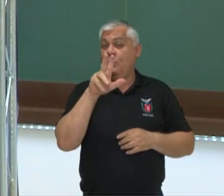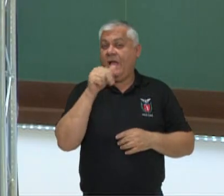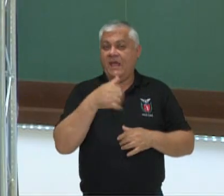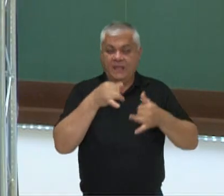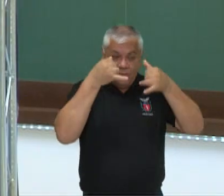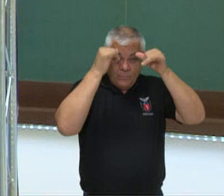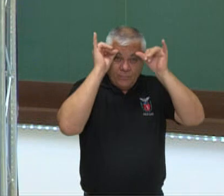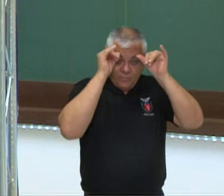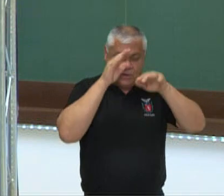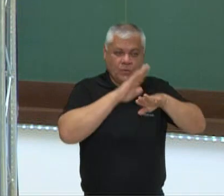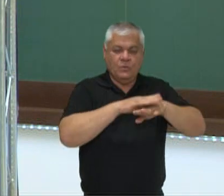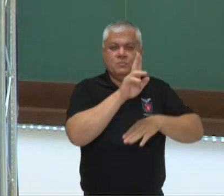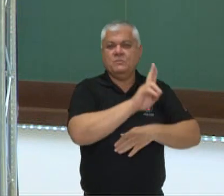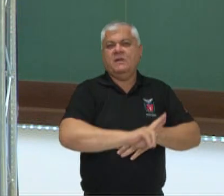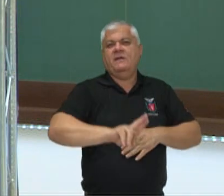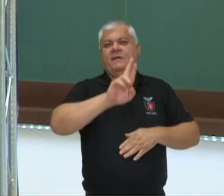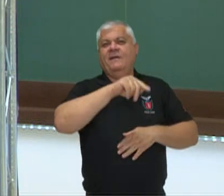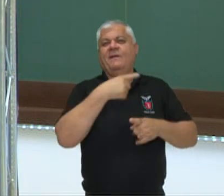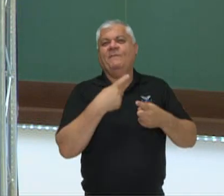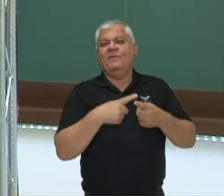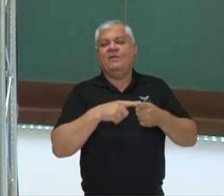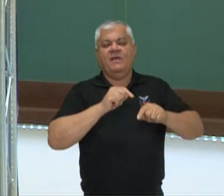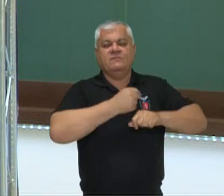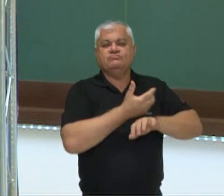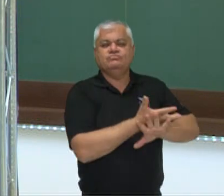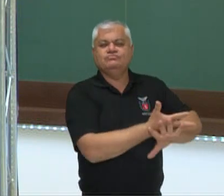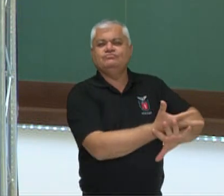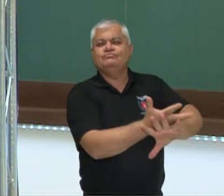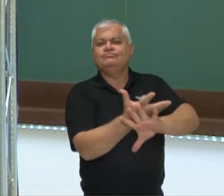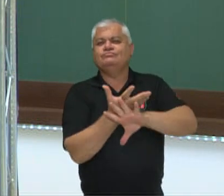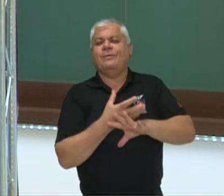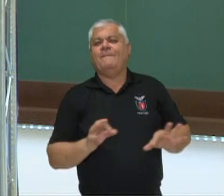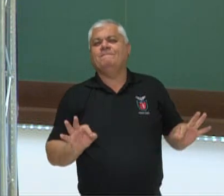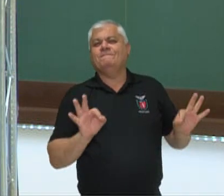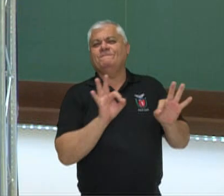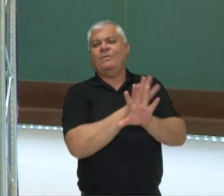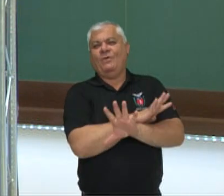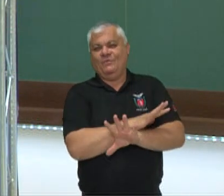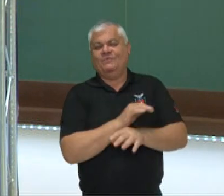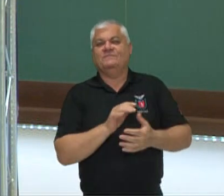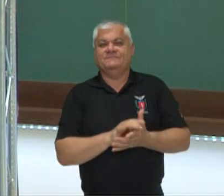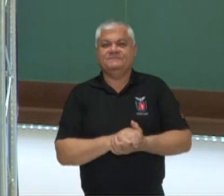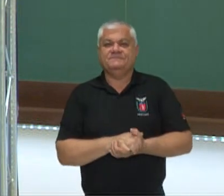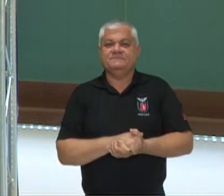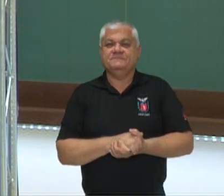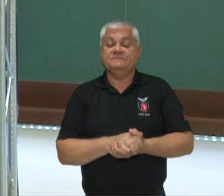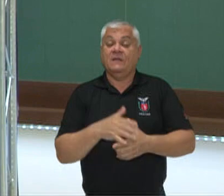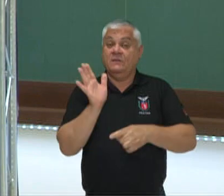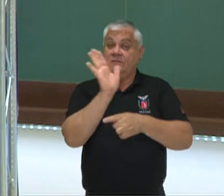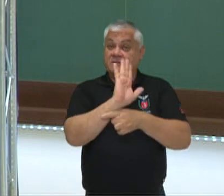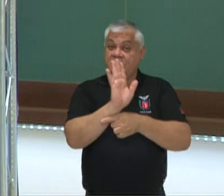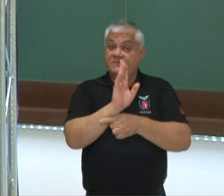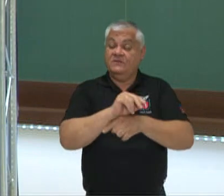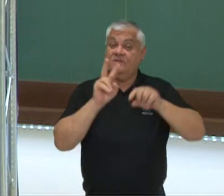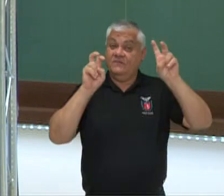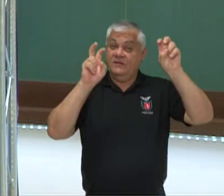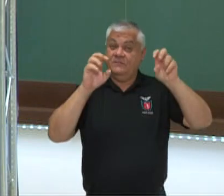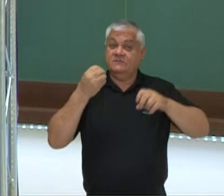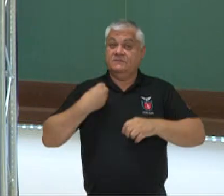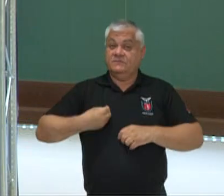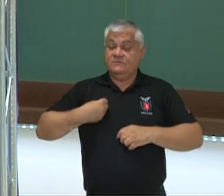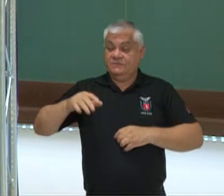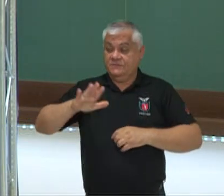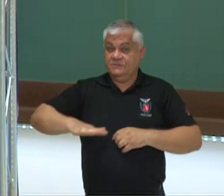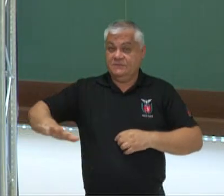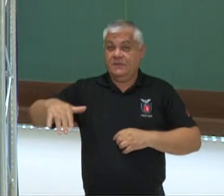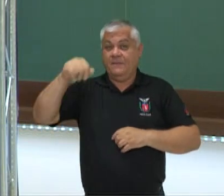realizada muito nessas áreas em função do pasto já estar ali disponível para o gado. Neste vídeo nós falamos sobre os biomas